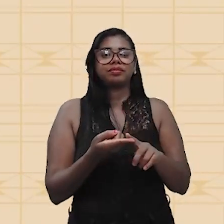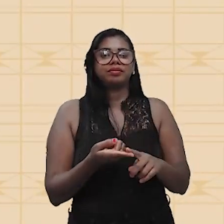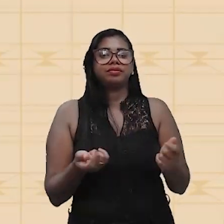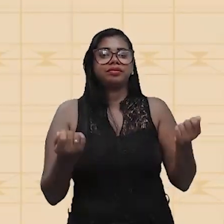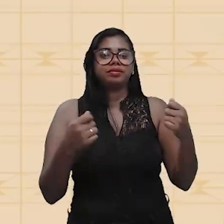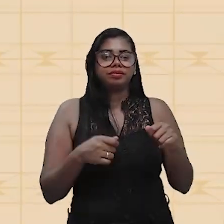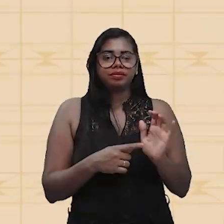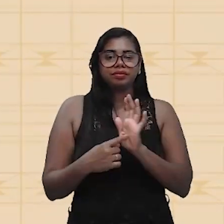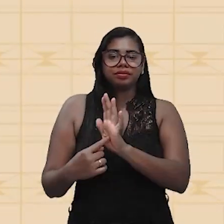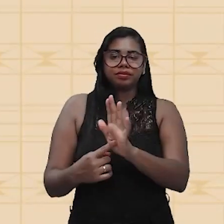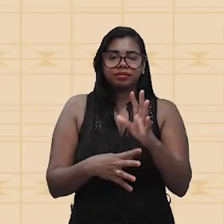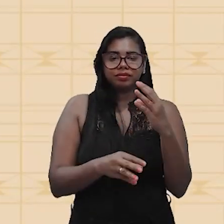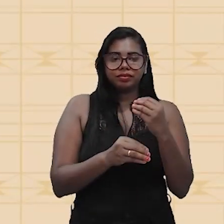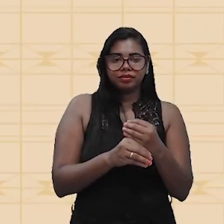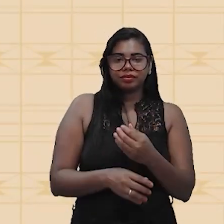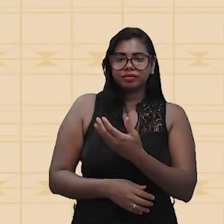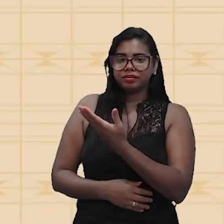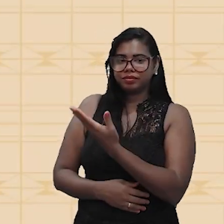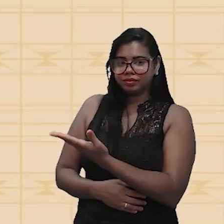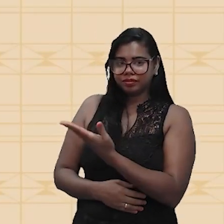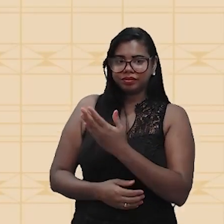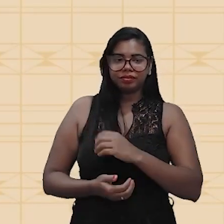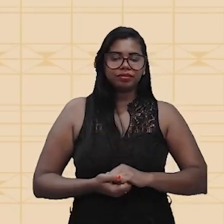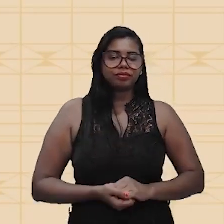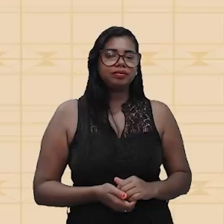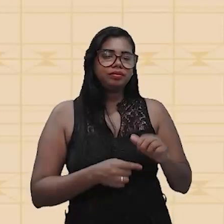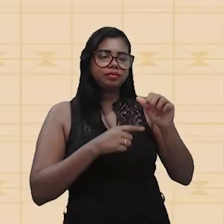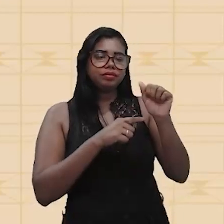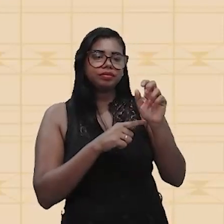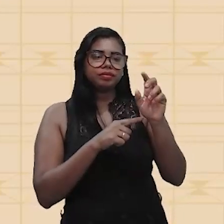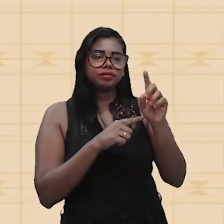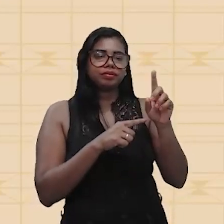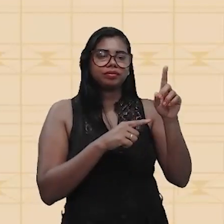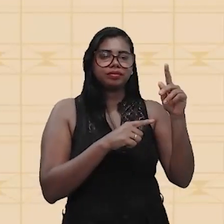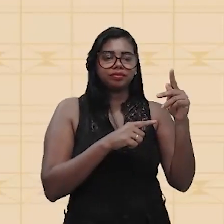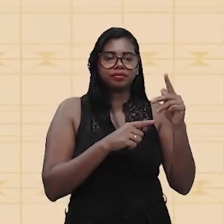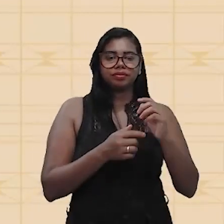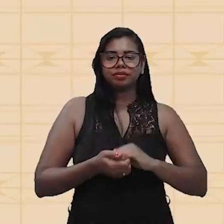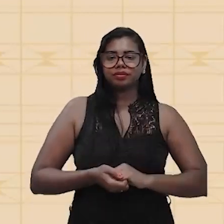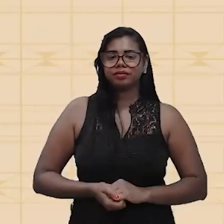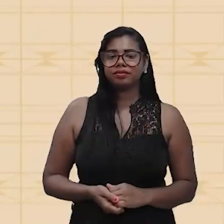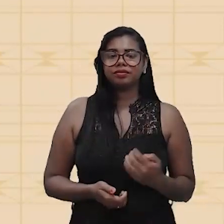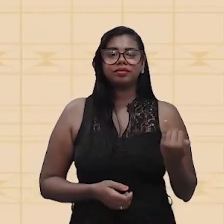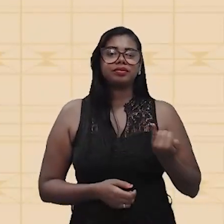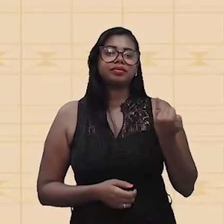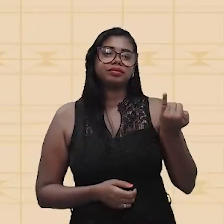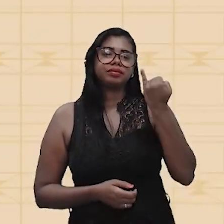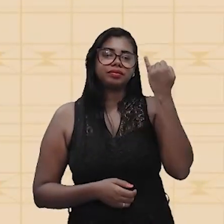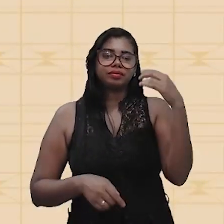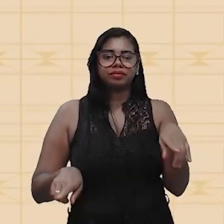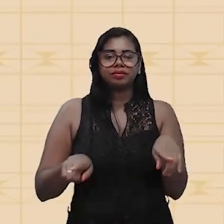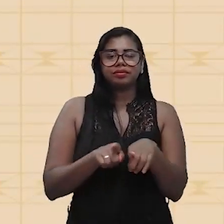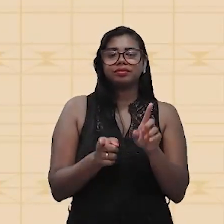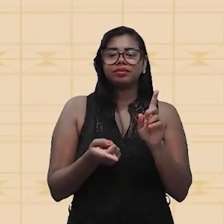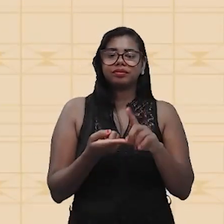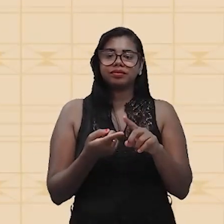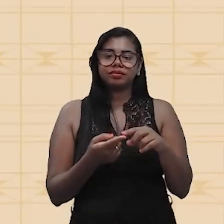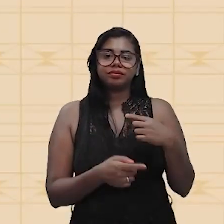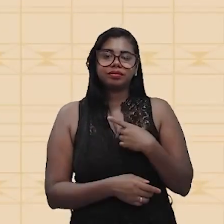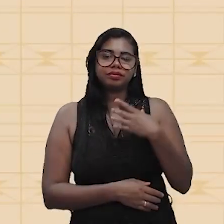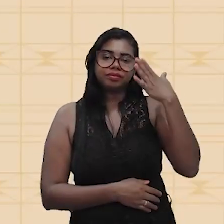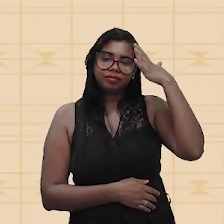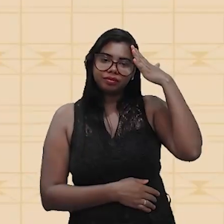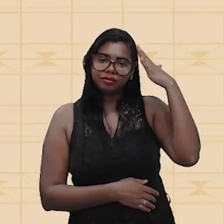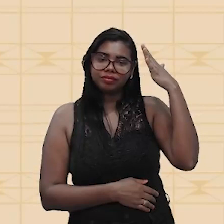estamos lidando com ADDP. Então, estamos aí, é importante que a gente saiba que esses